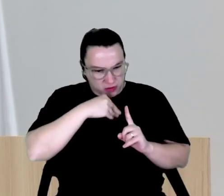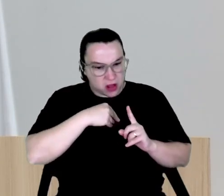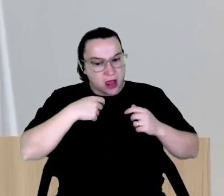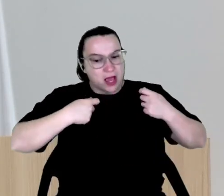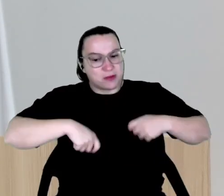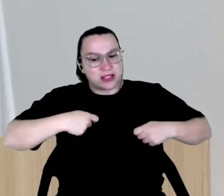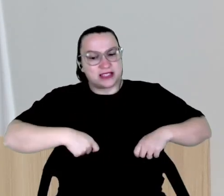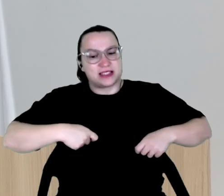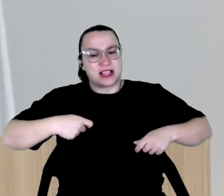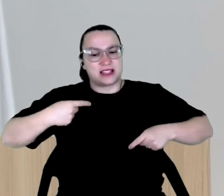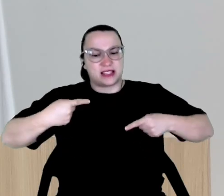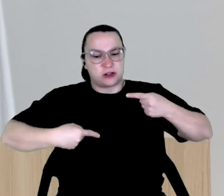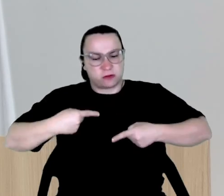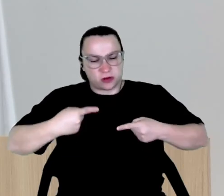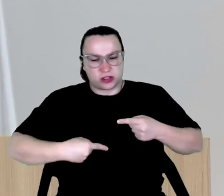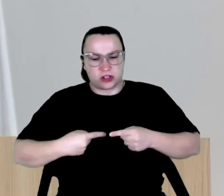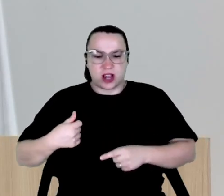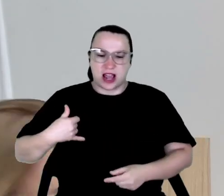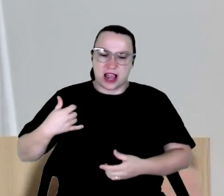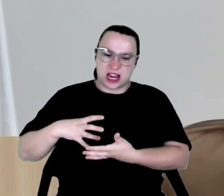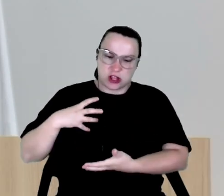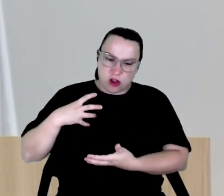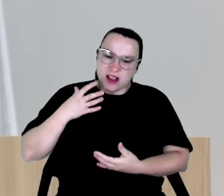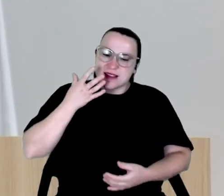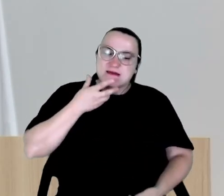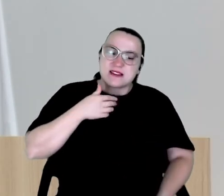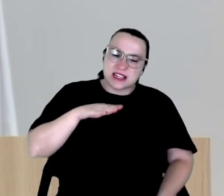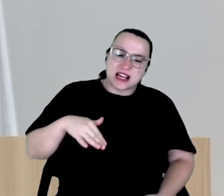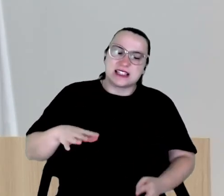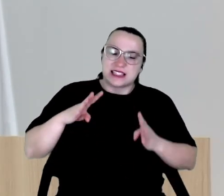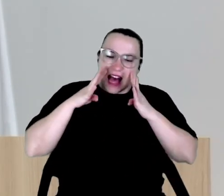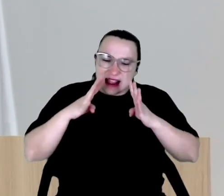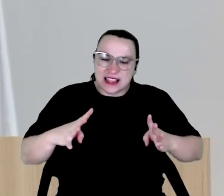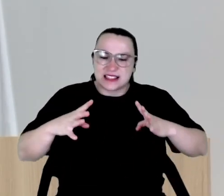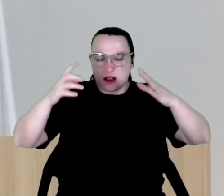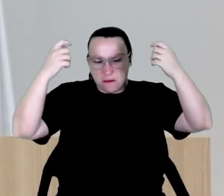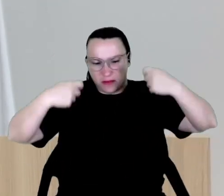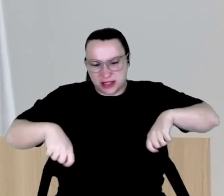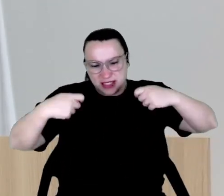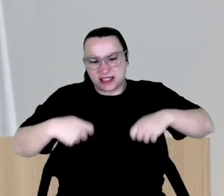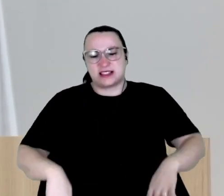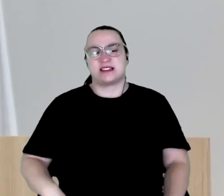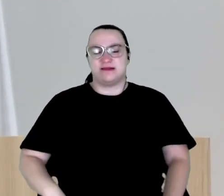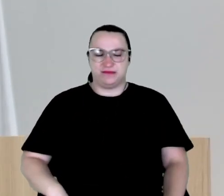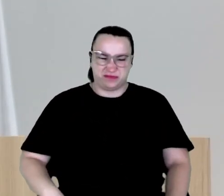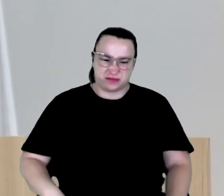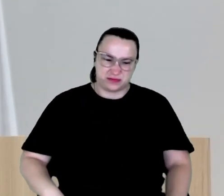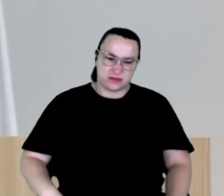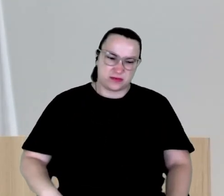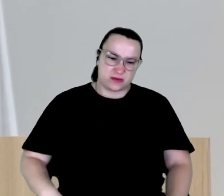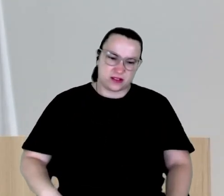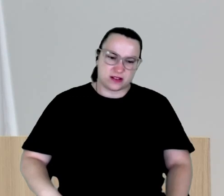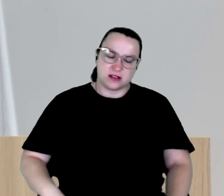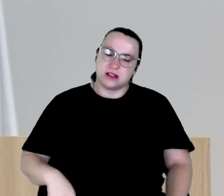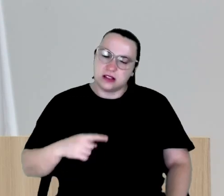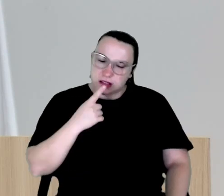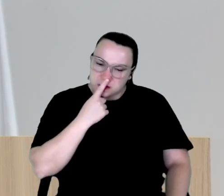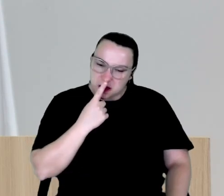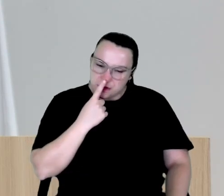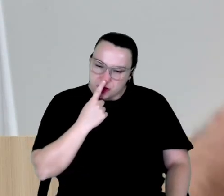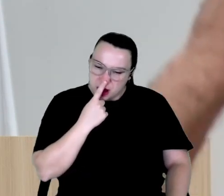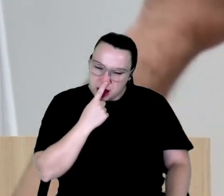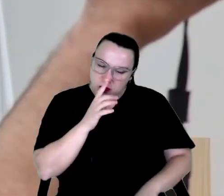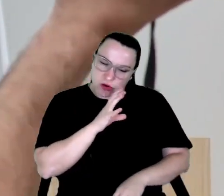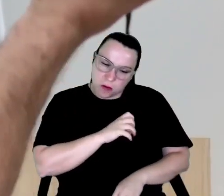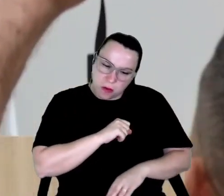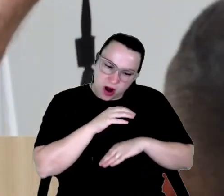entendem que os idosos, que as crianças precisam de atenção diferenciada. Não com só um afeto do vereador, de um amor e carinho,